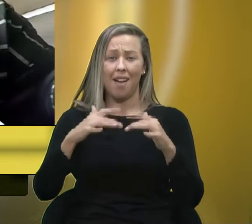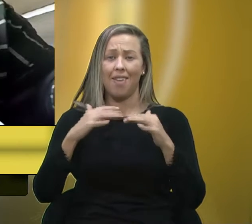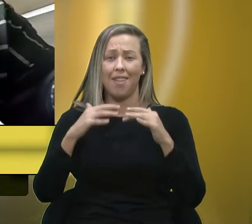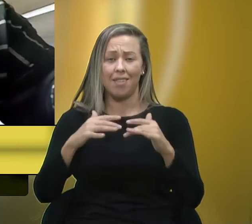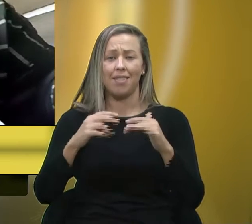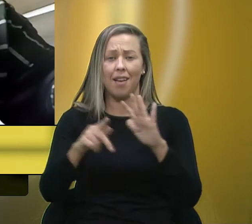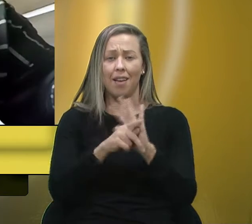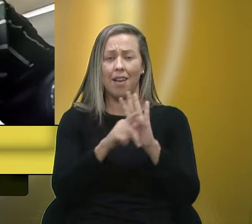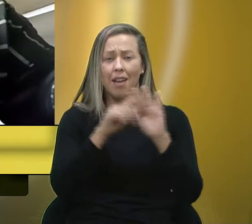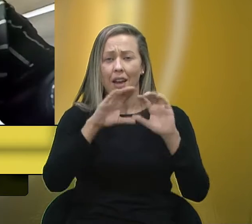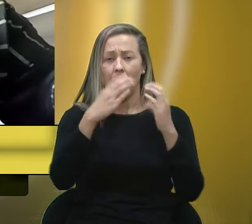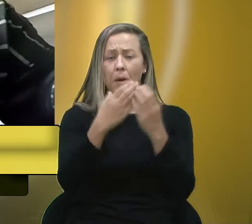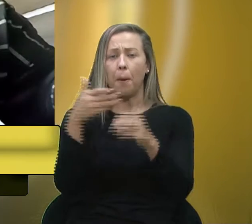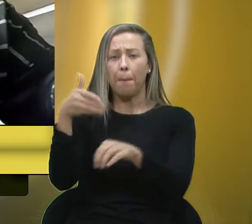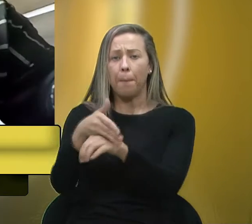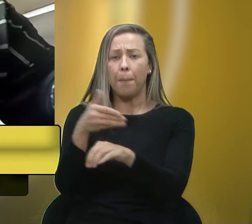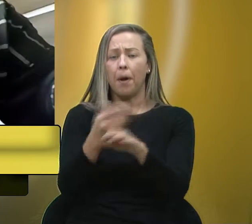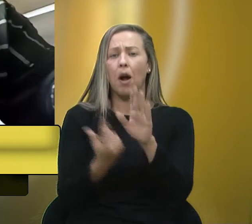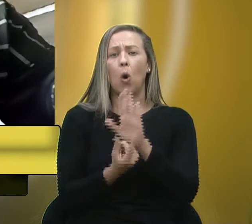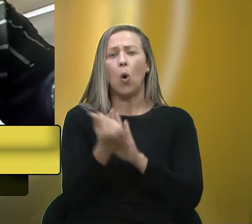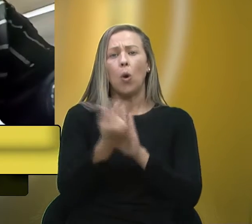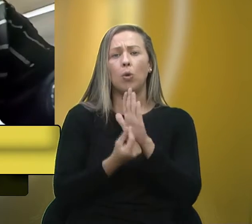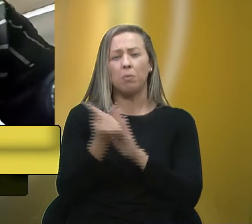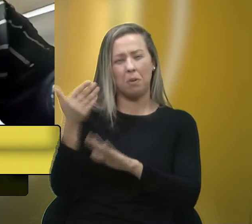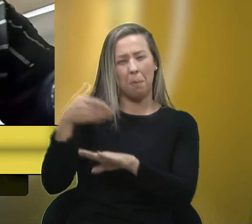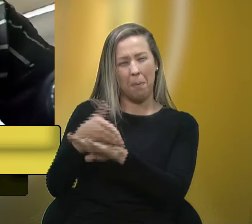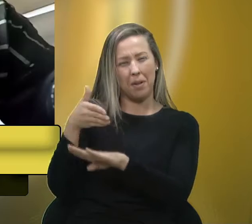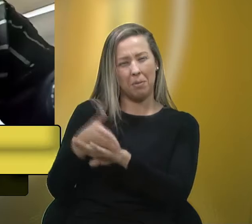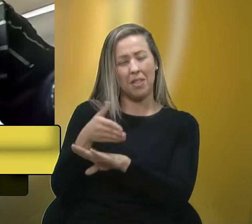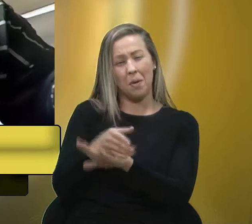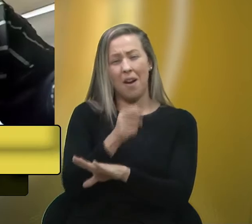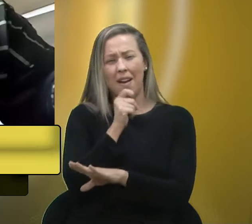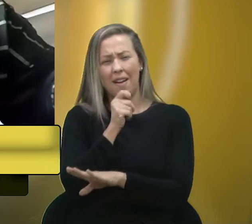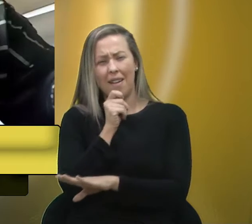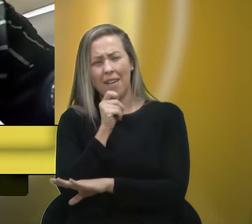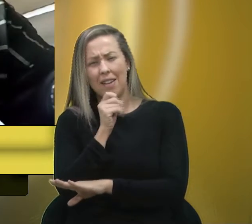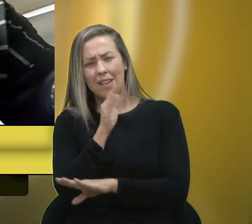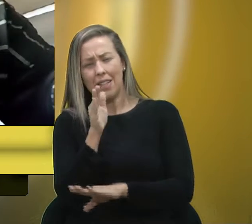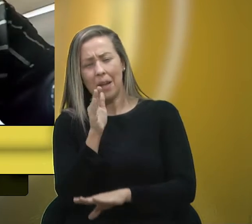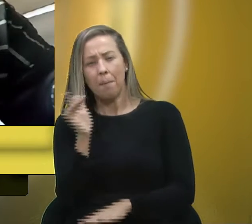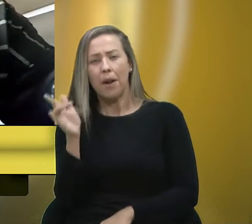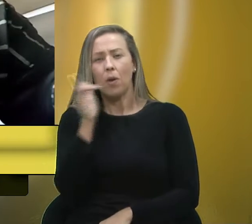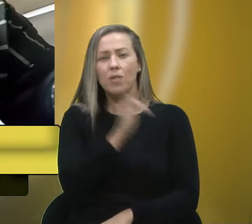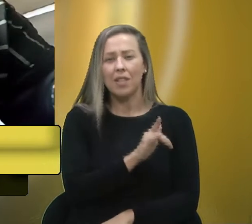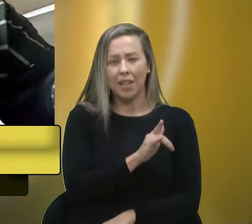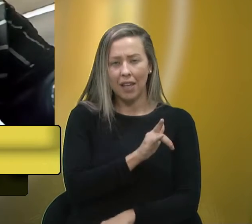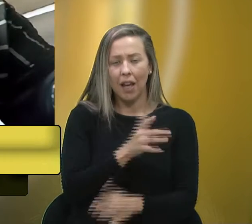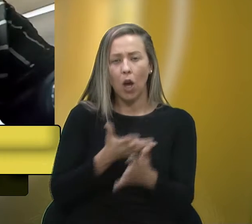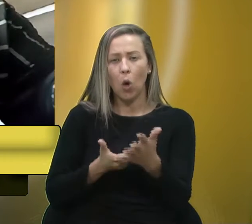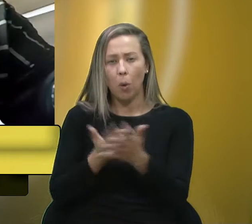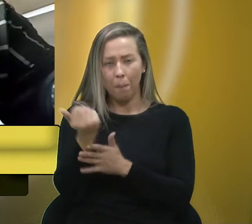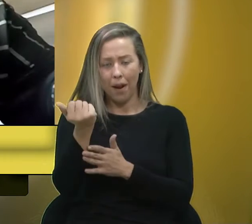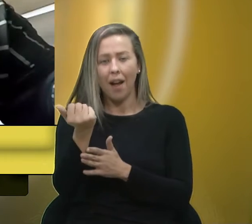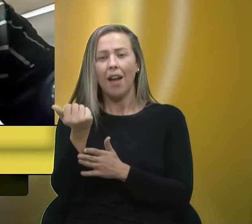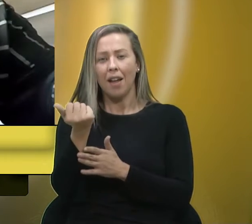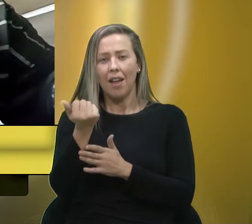participou do orçamento participativo ainda, para poder equipar essa subprefeitura.